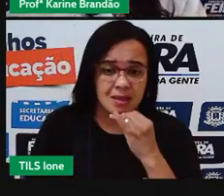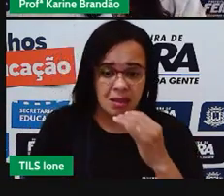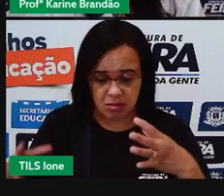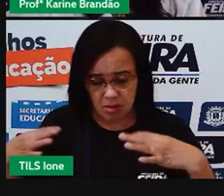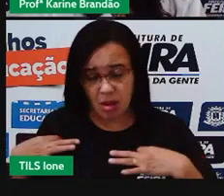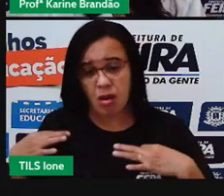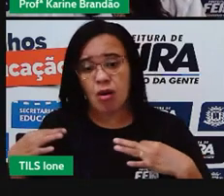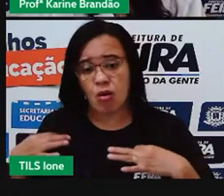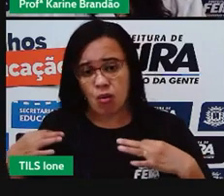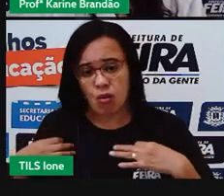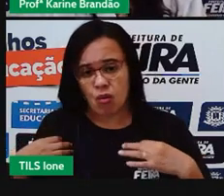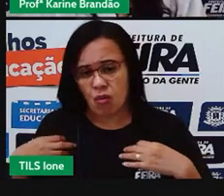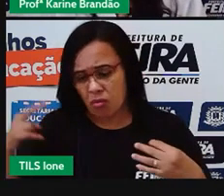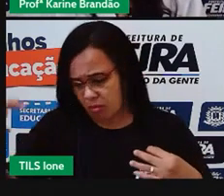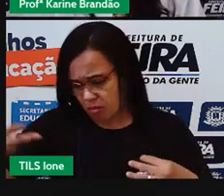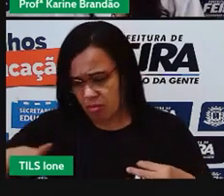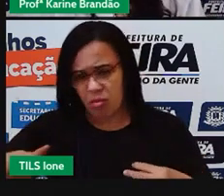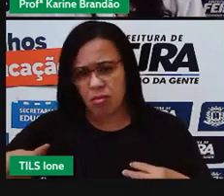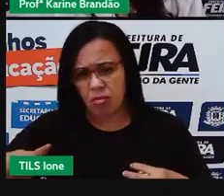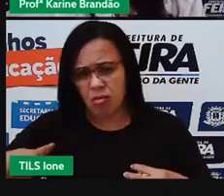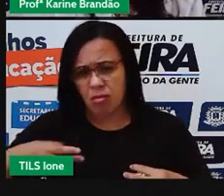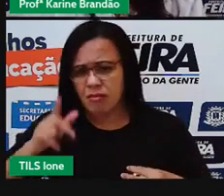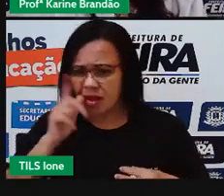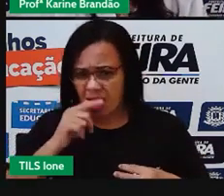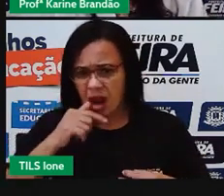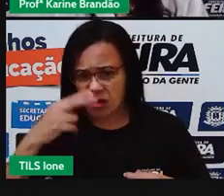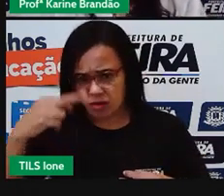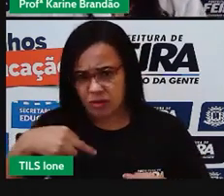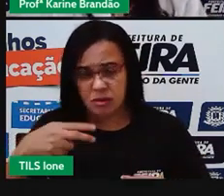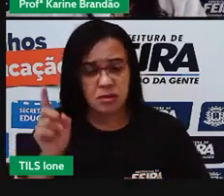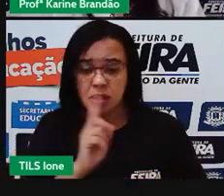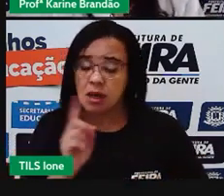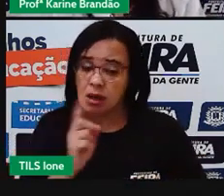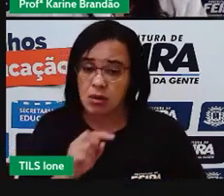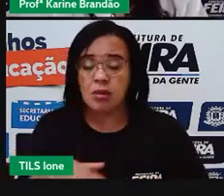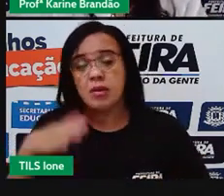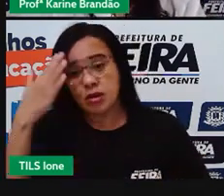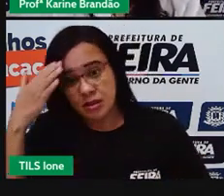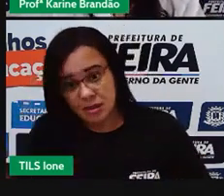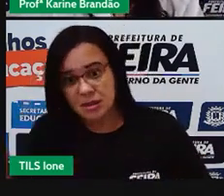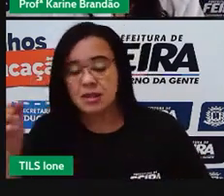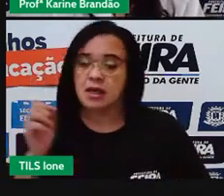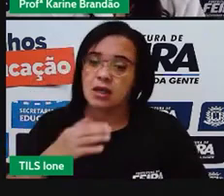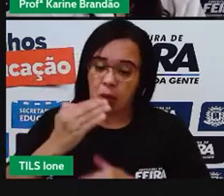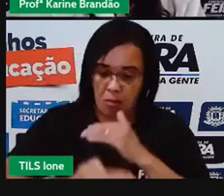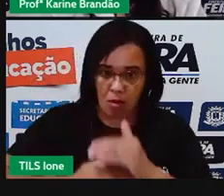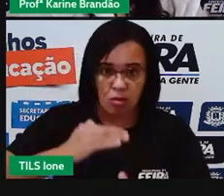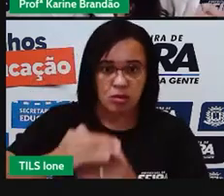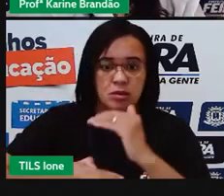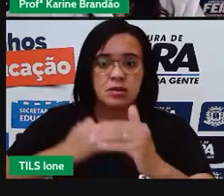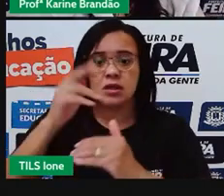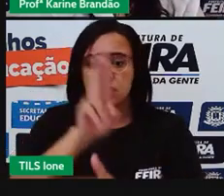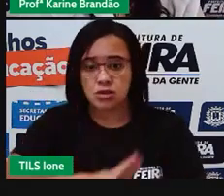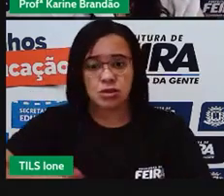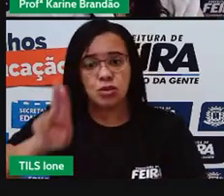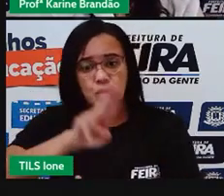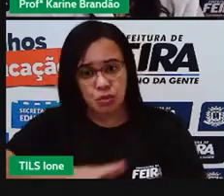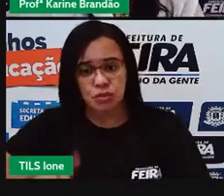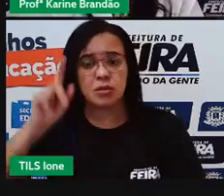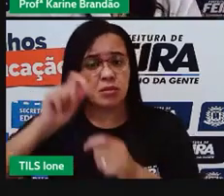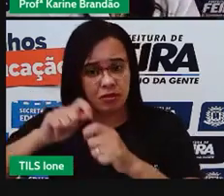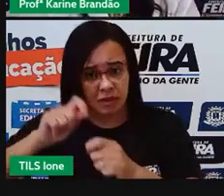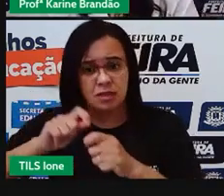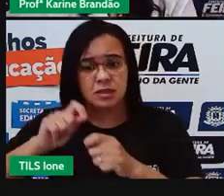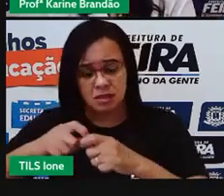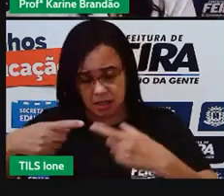Eu estou vendo a água que eu estou utilizando ali? Não. Mas, eu sei que existe uma água que foi necessária